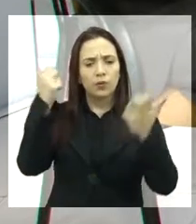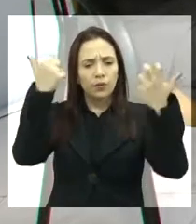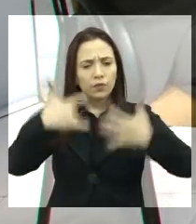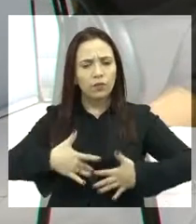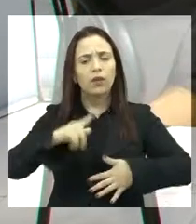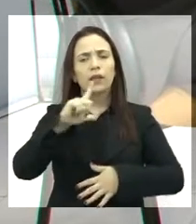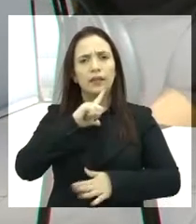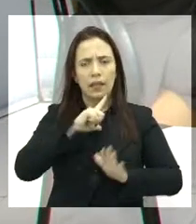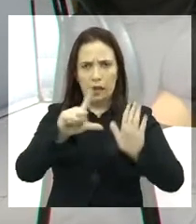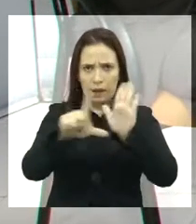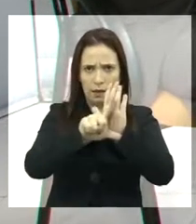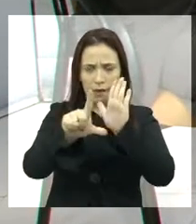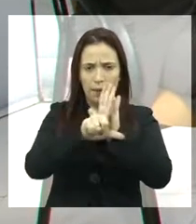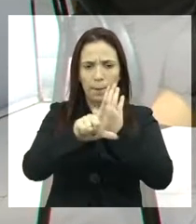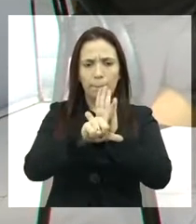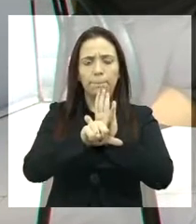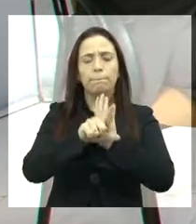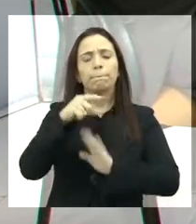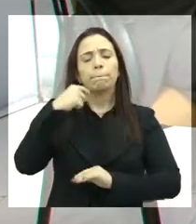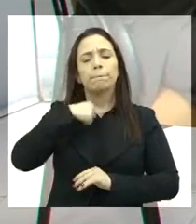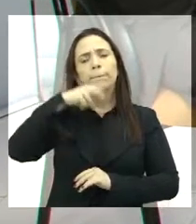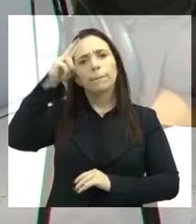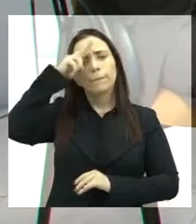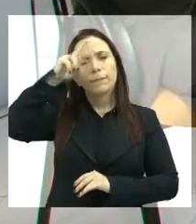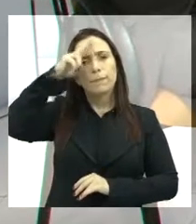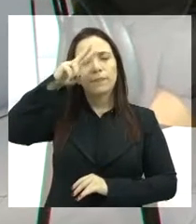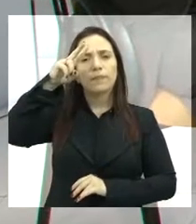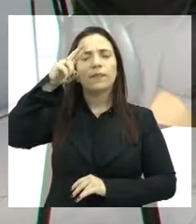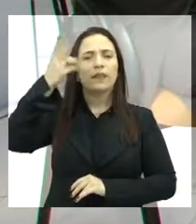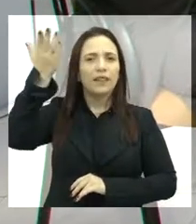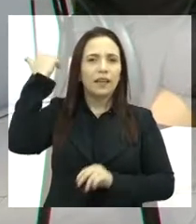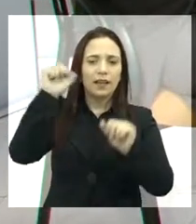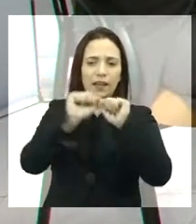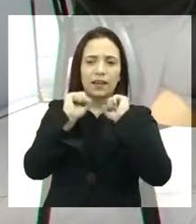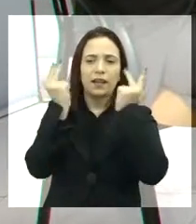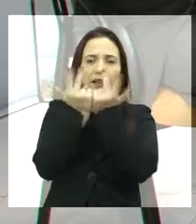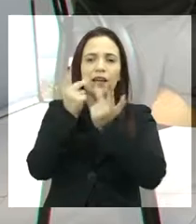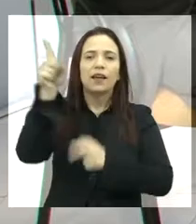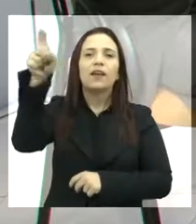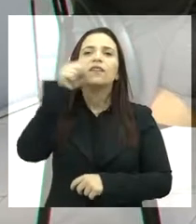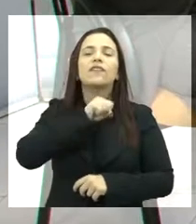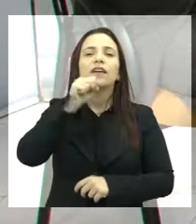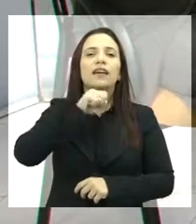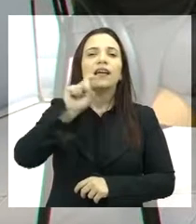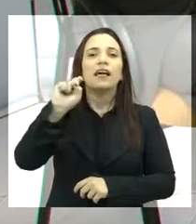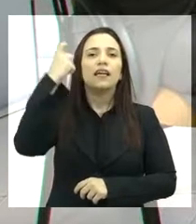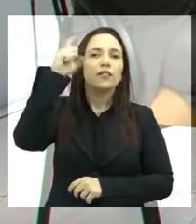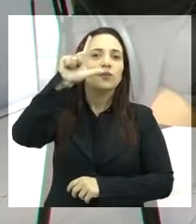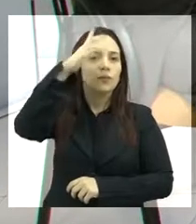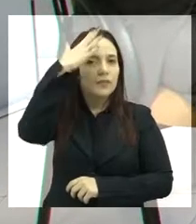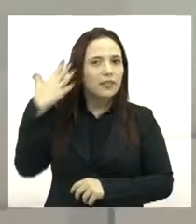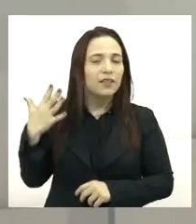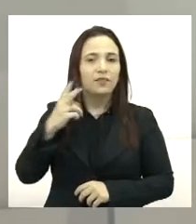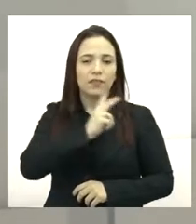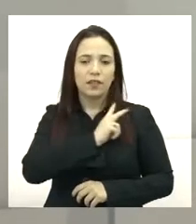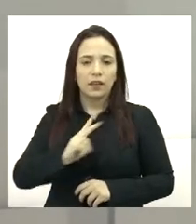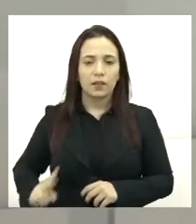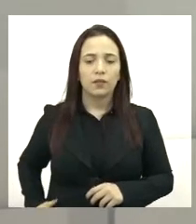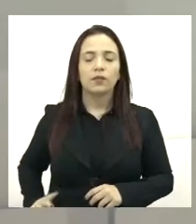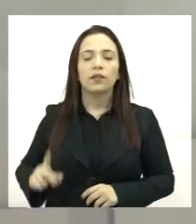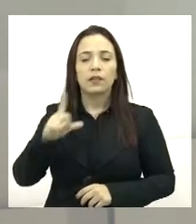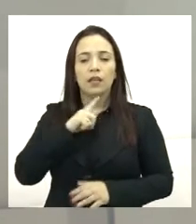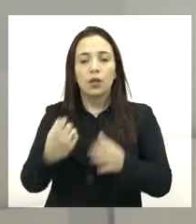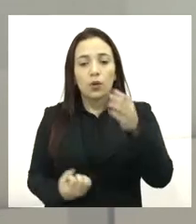existem leis. Agora, eu me lembro assim que lá na Câmara Velha, ainda quando a Luiziane Lins era vereadora, foi